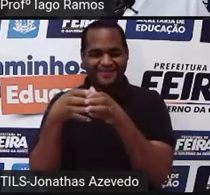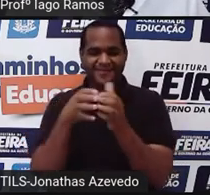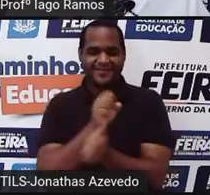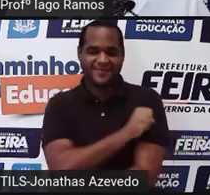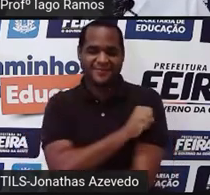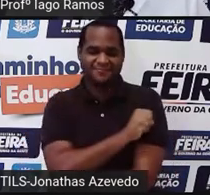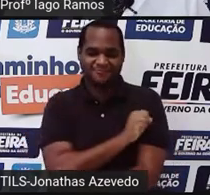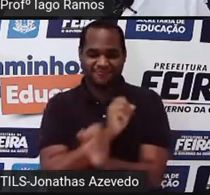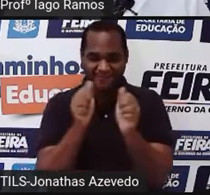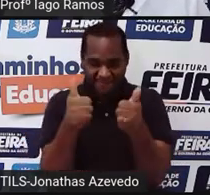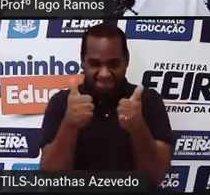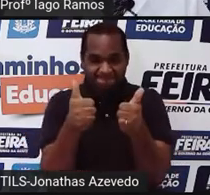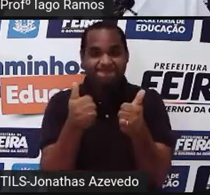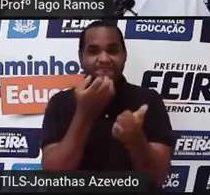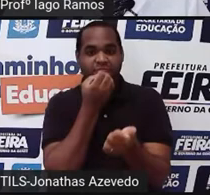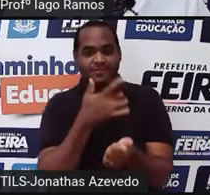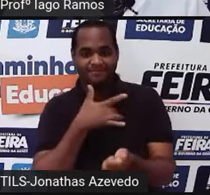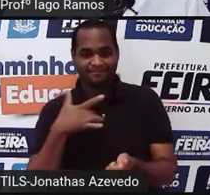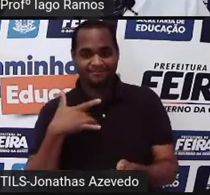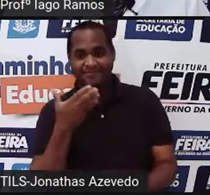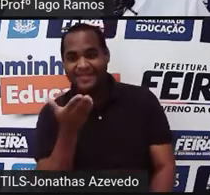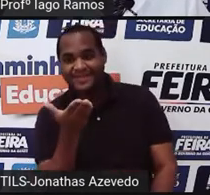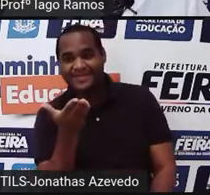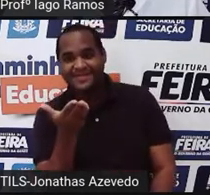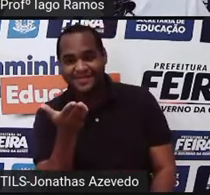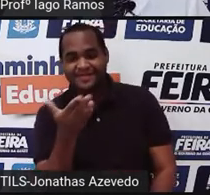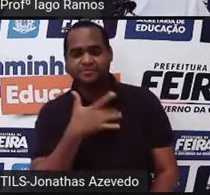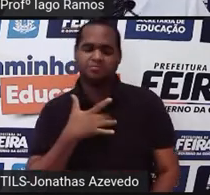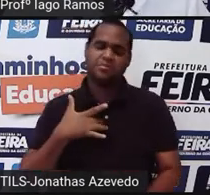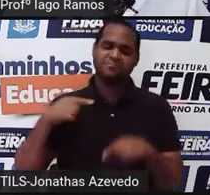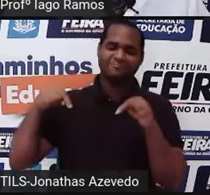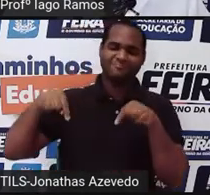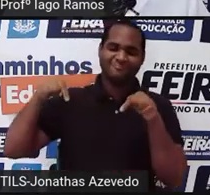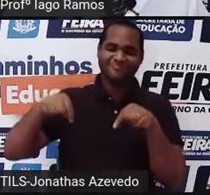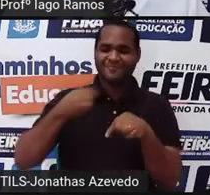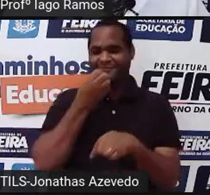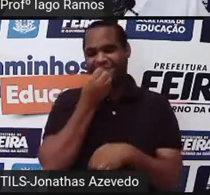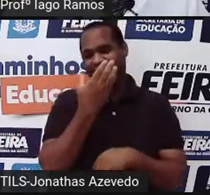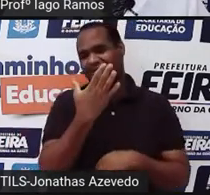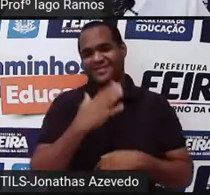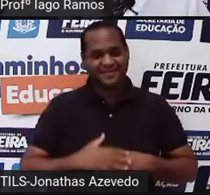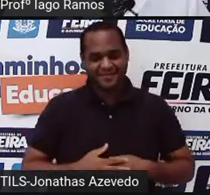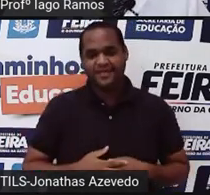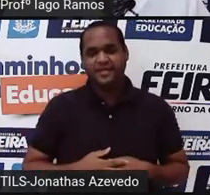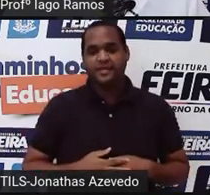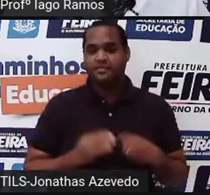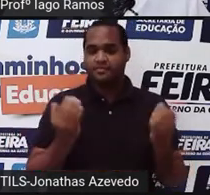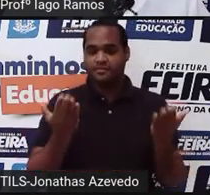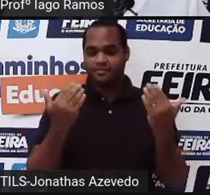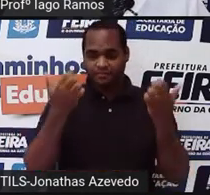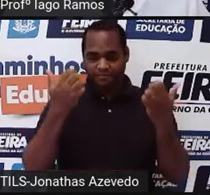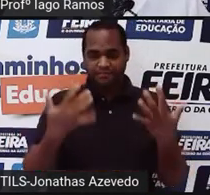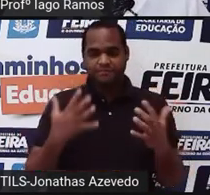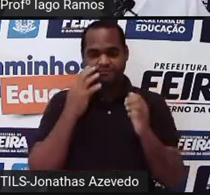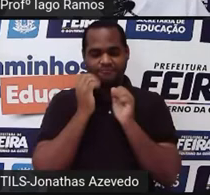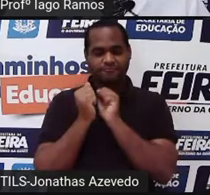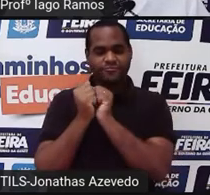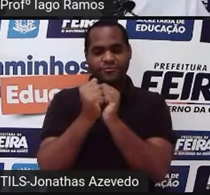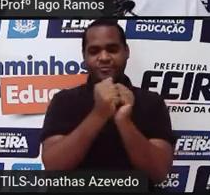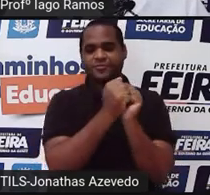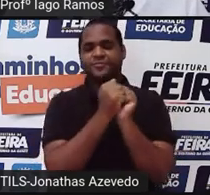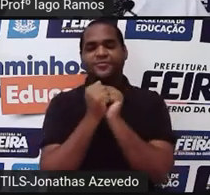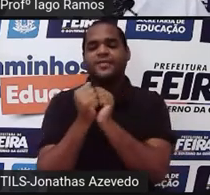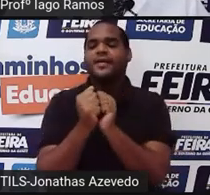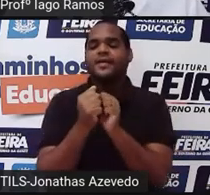ano, tá bom? Tudo bem com você aí do outro lado? Tudo bem conosco aqui desse lado? Vamos juntos estudar